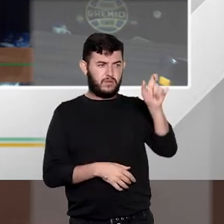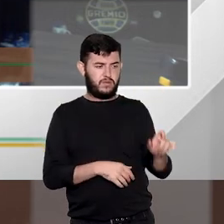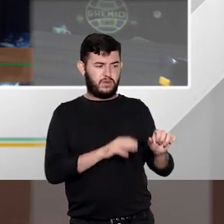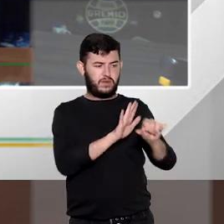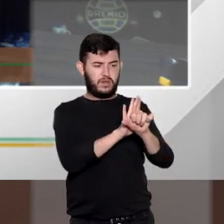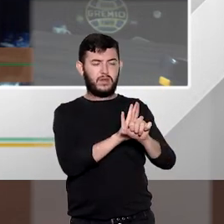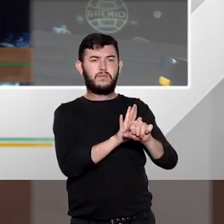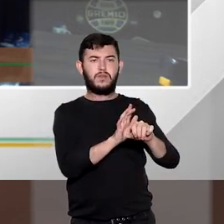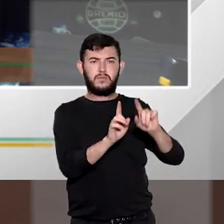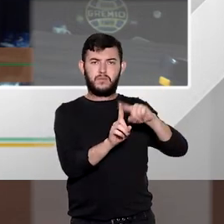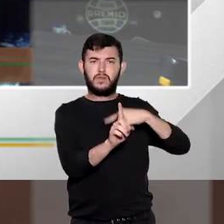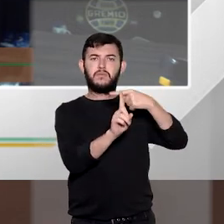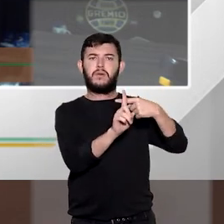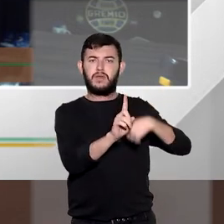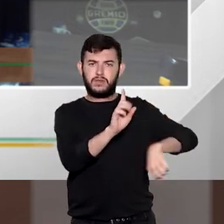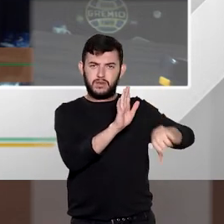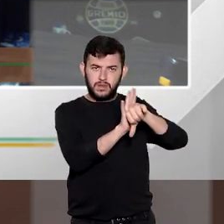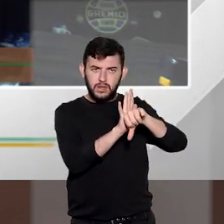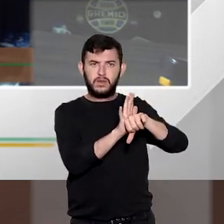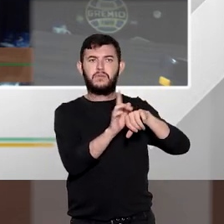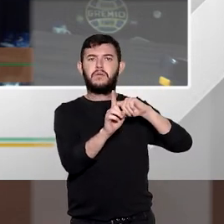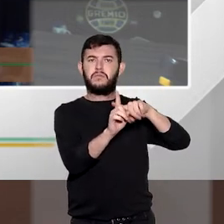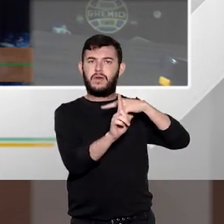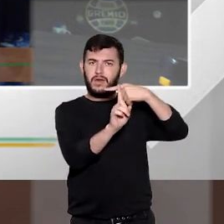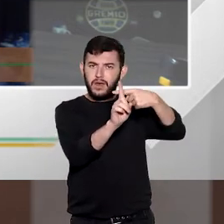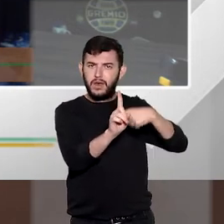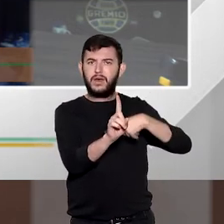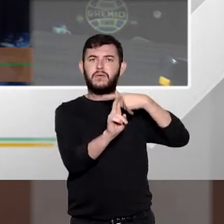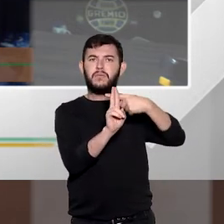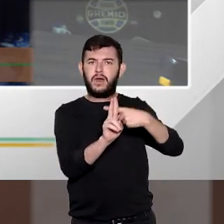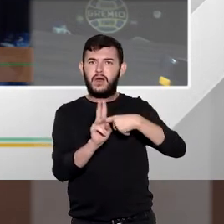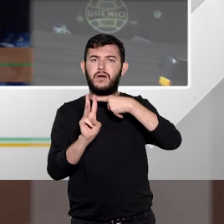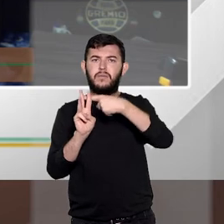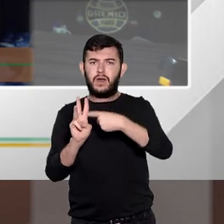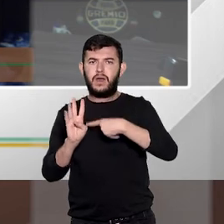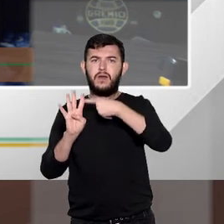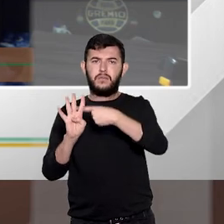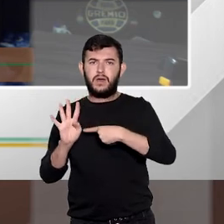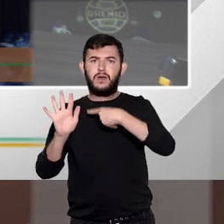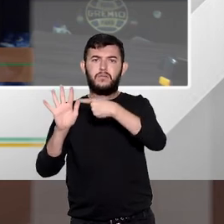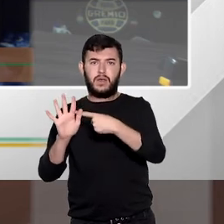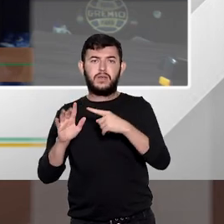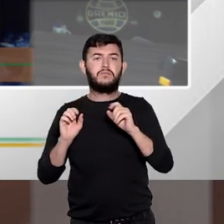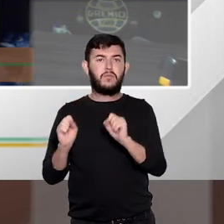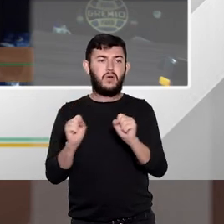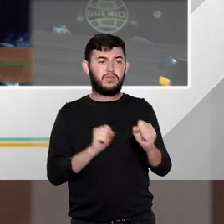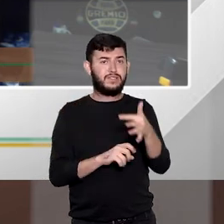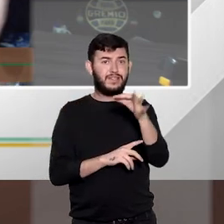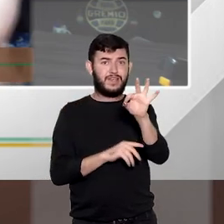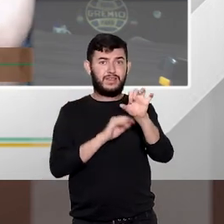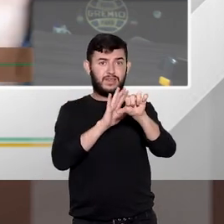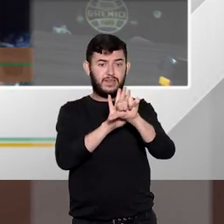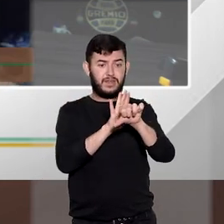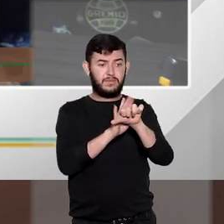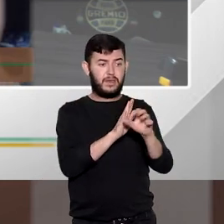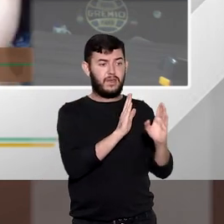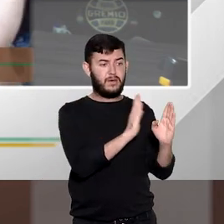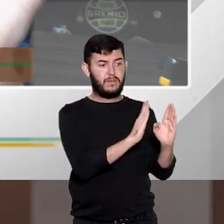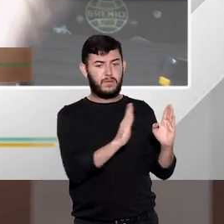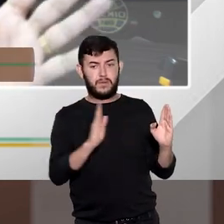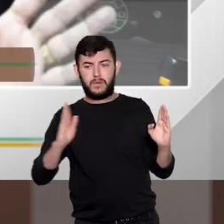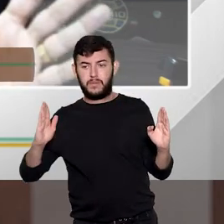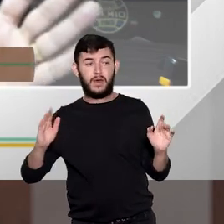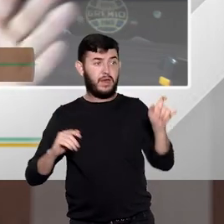um crime, depois praticar outro crime, depois praticar outro crime. O cara pode ter praticado 10 crimes em sequência e pode ser primário. Ele